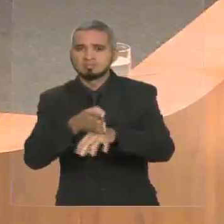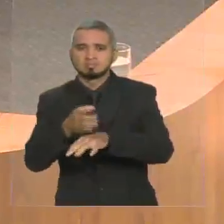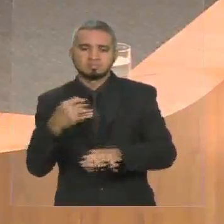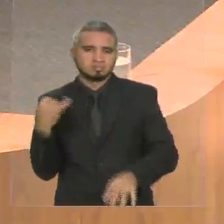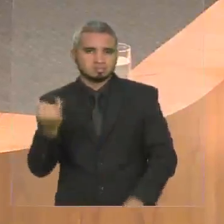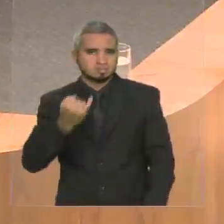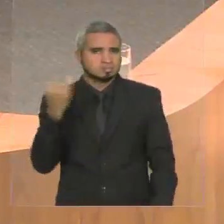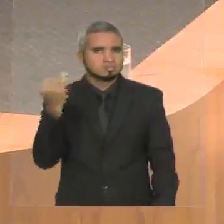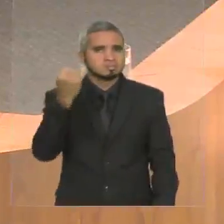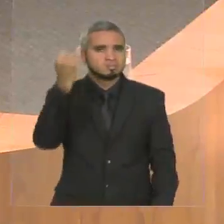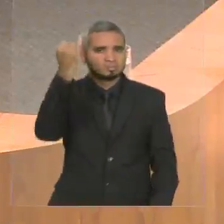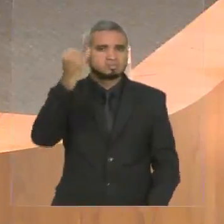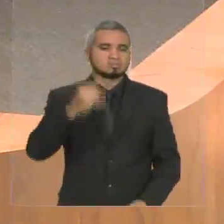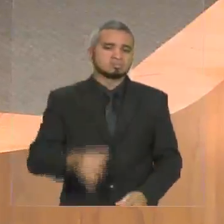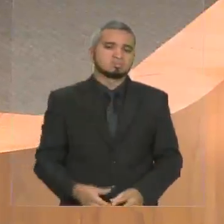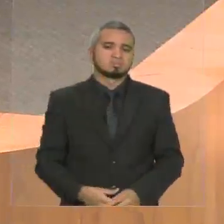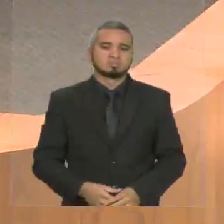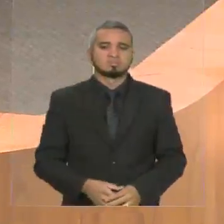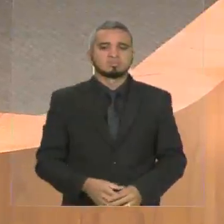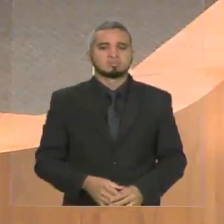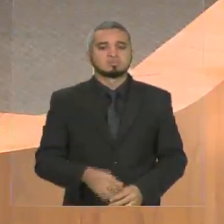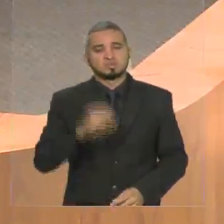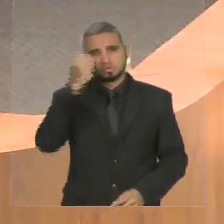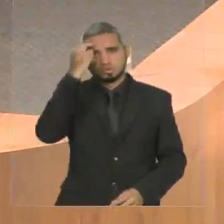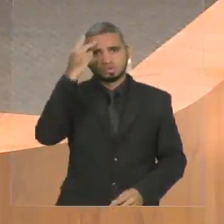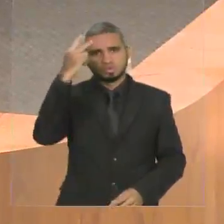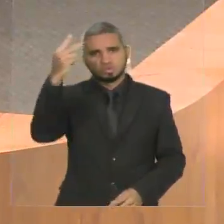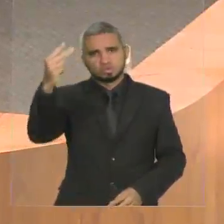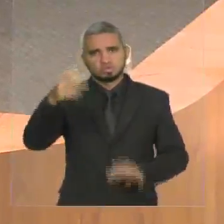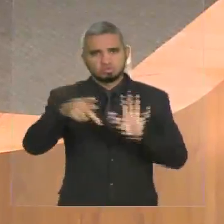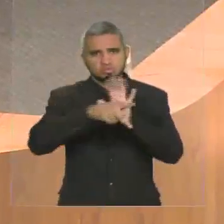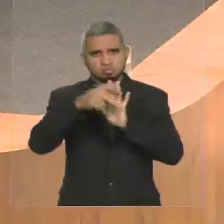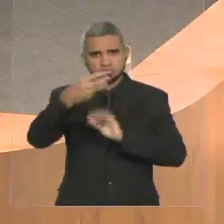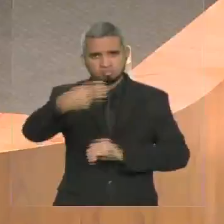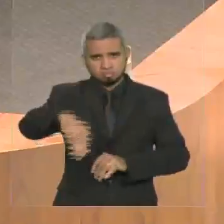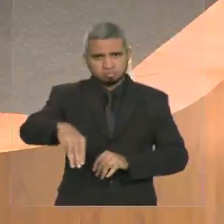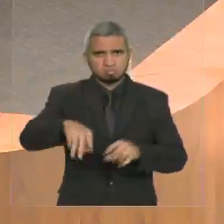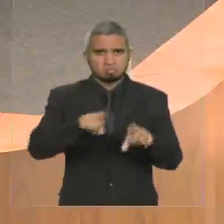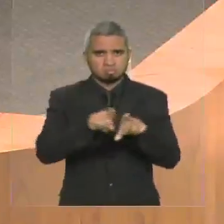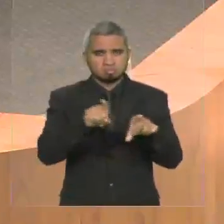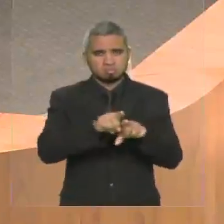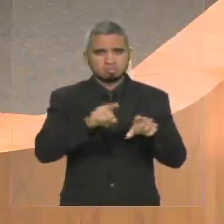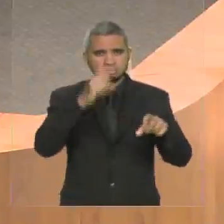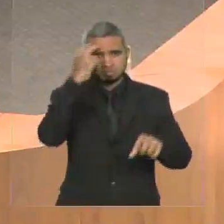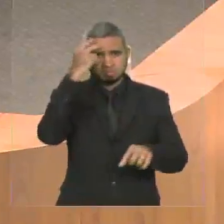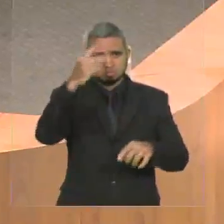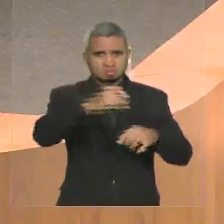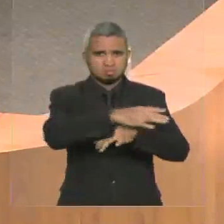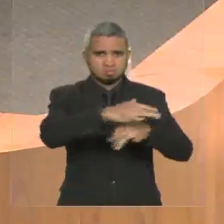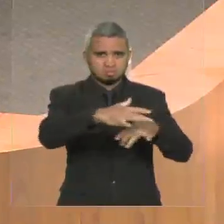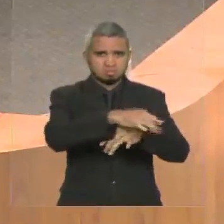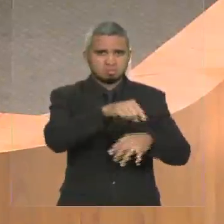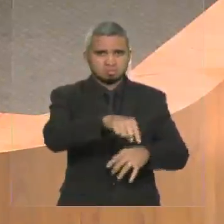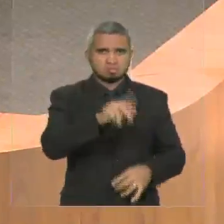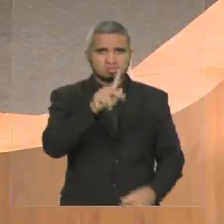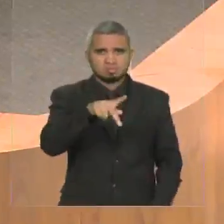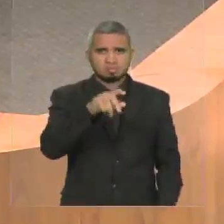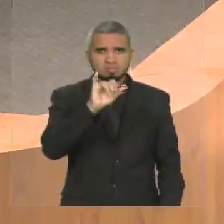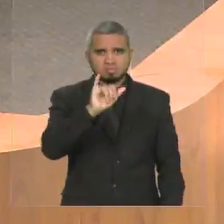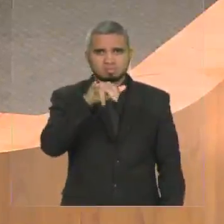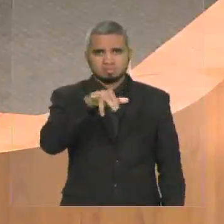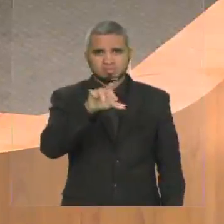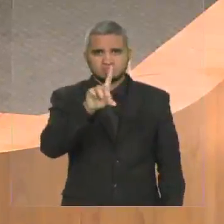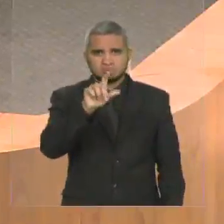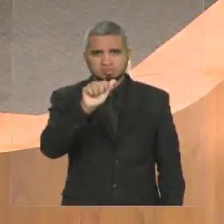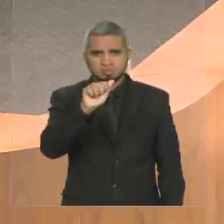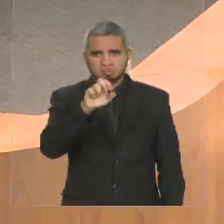e extremamente relevante para a nossa história e, sobretudo, para a cidade de Pindaré e para a região de todo o Vale do Pindaré.